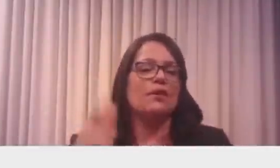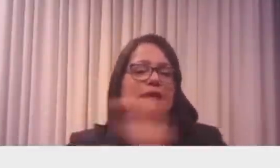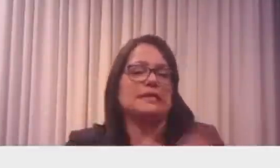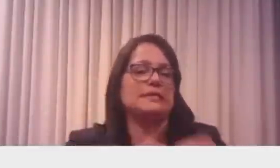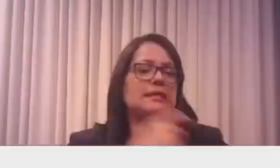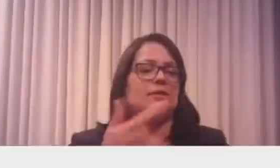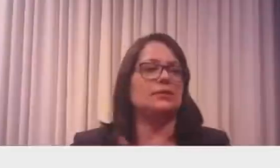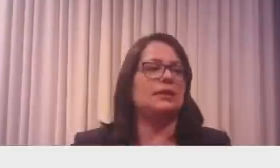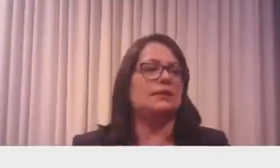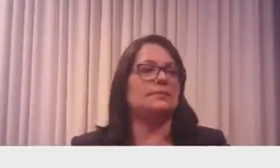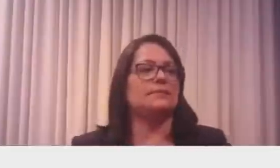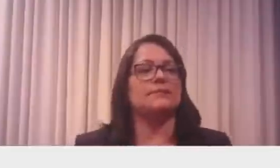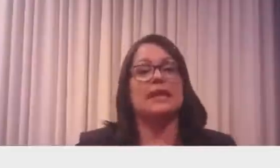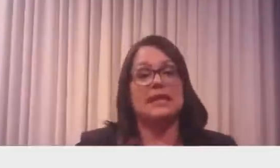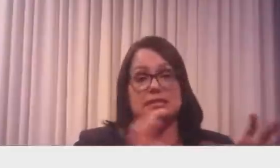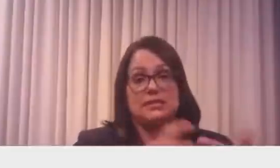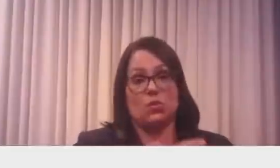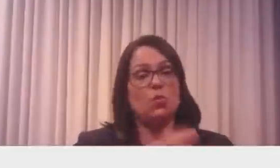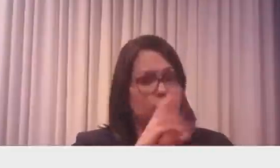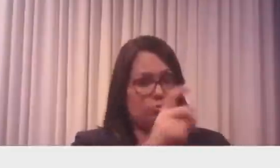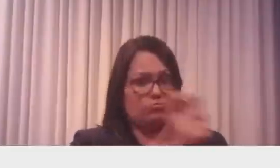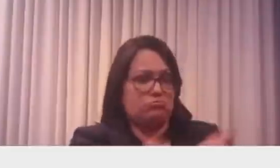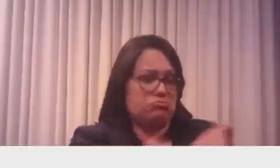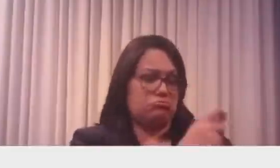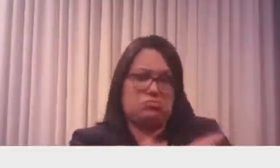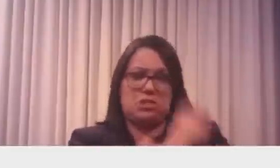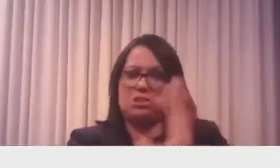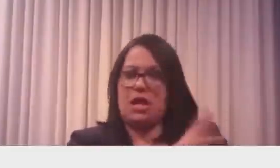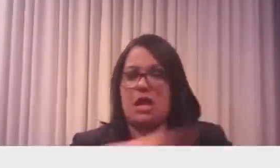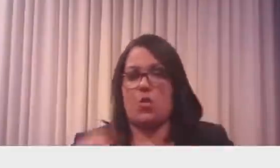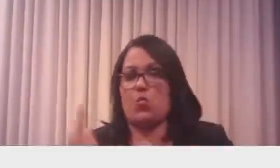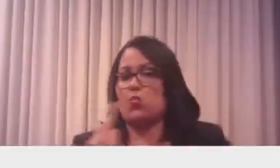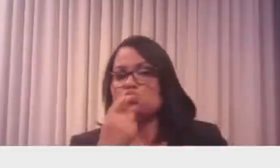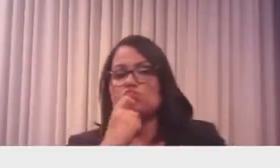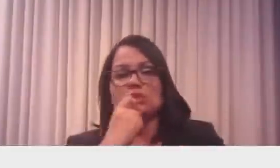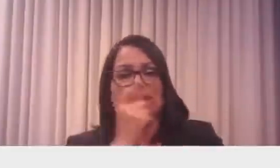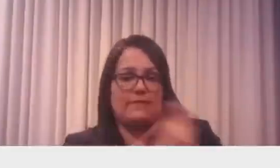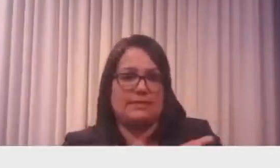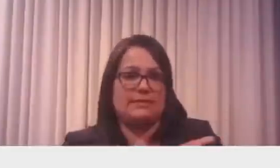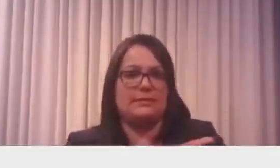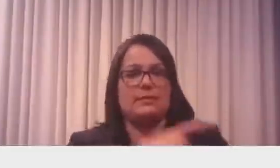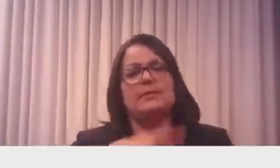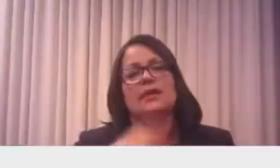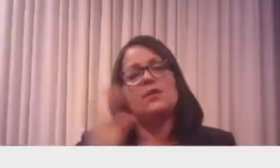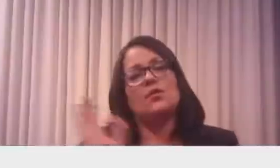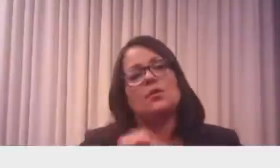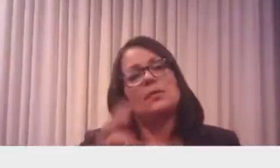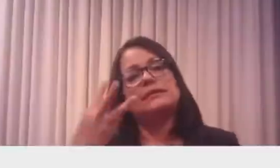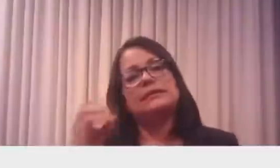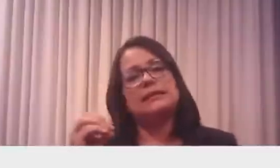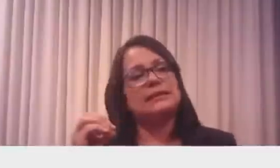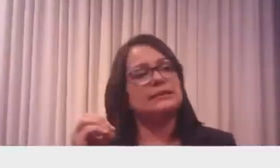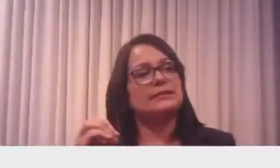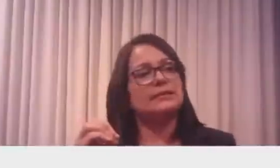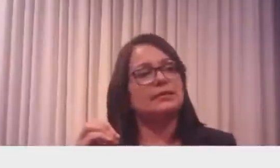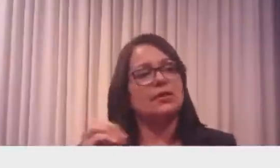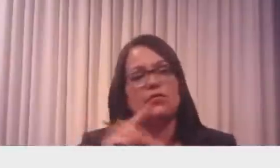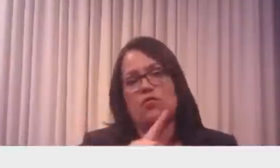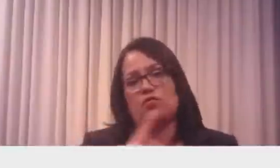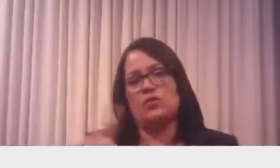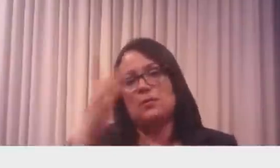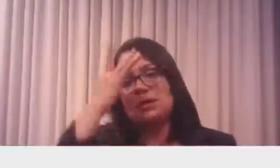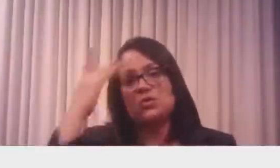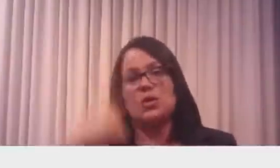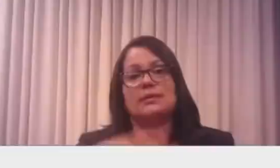Bem, desse grupo aqui, eu acho que só eu não tomei a vacina, desse grupo aqui. Agora, tinha uns 30 comigo, onde eu vou, tem no mínimo uma dúzia de